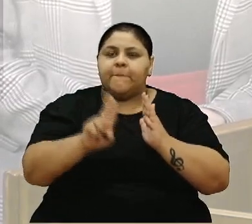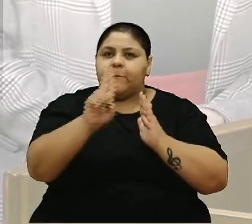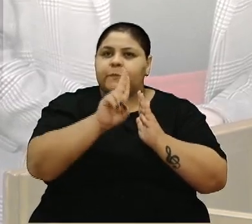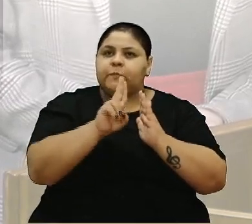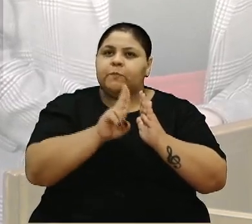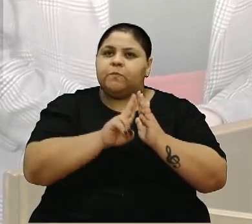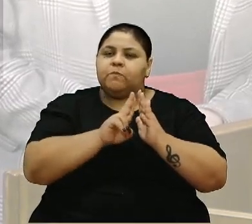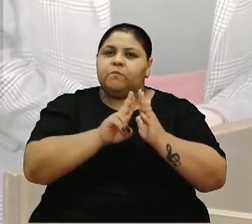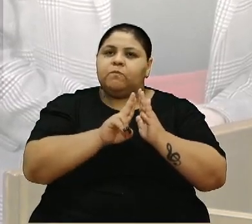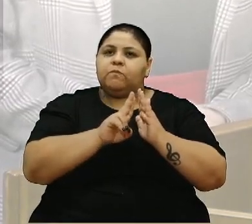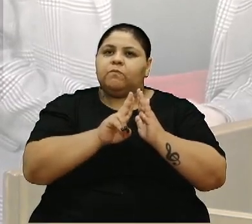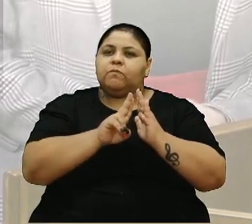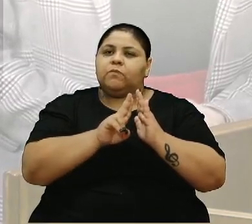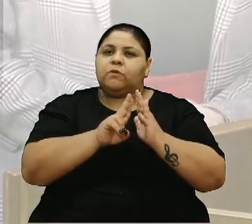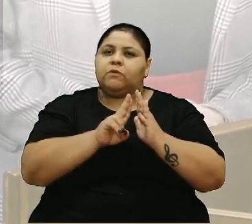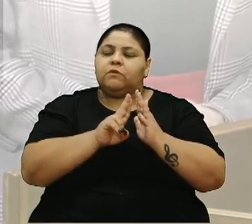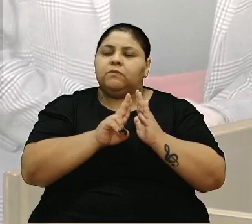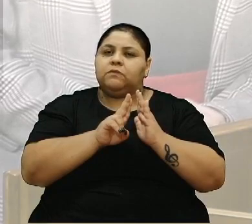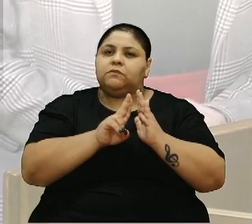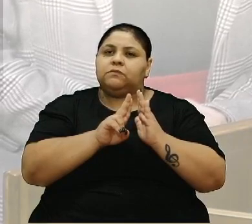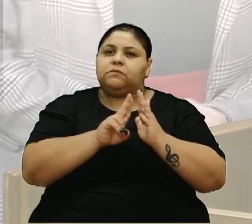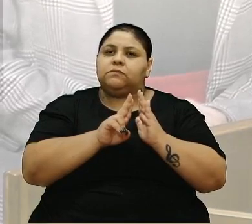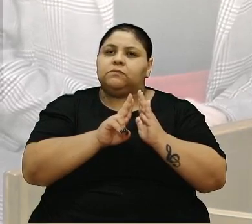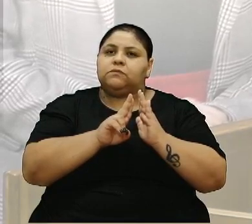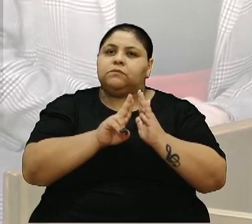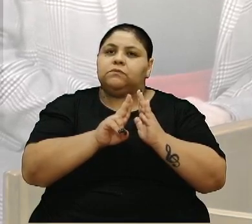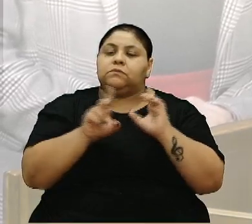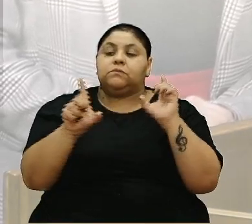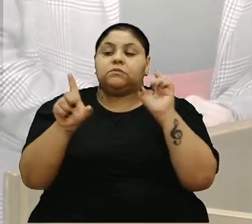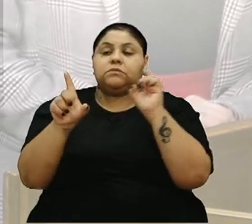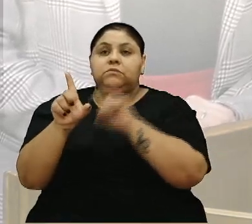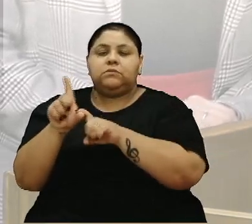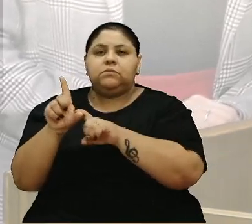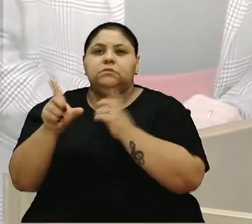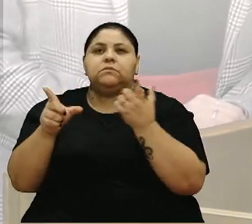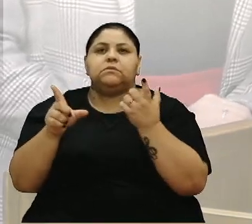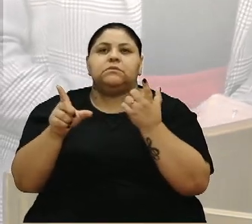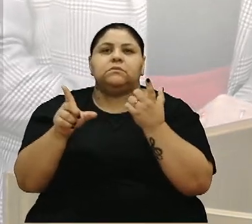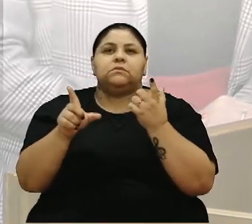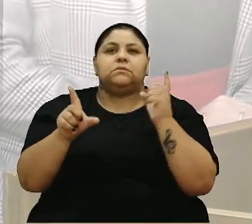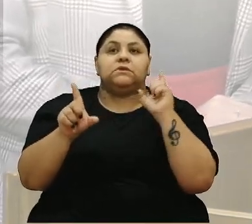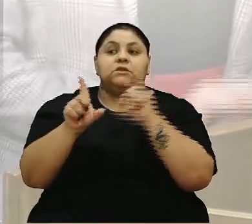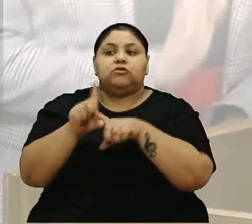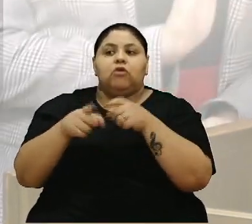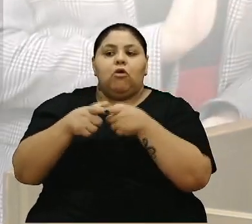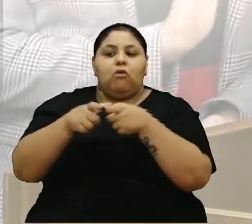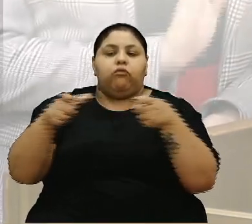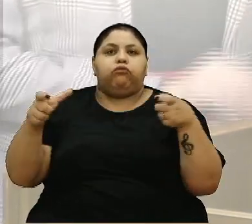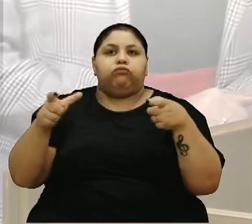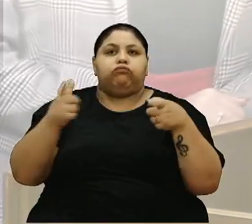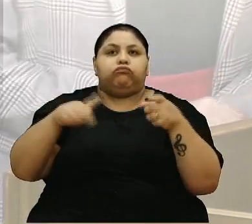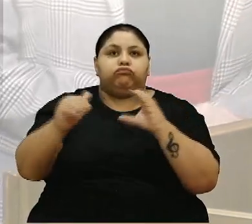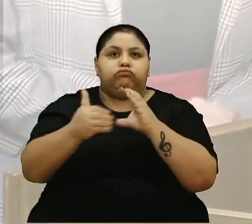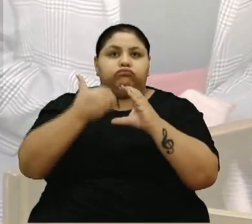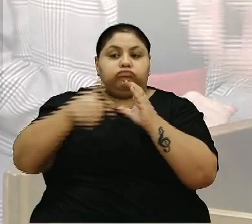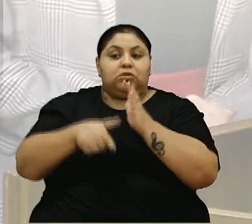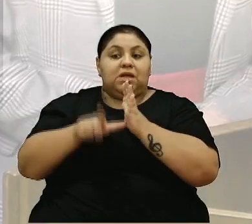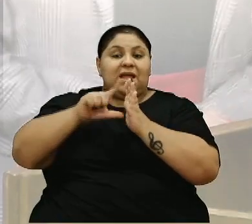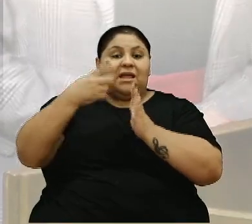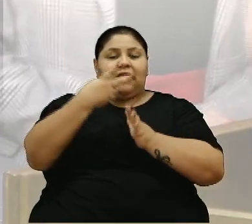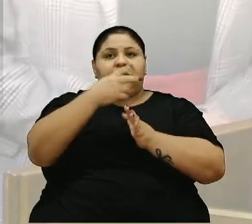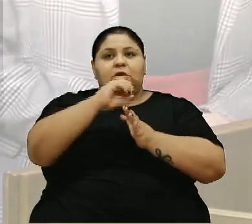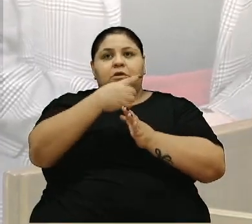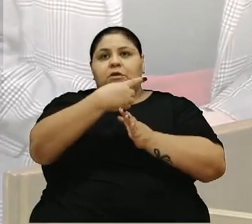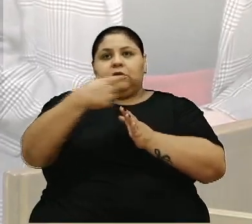o prejuízo, o prejuízo não, a dívida gigantesca que nós recebemos anterior a 2017,